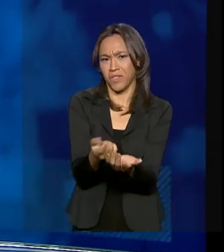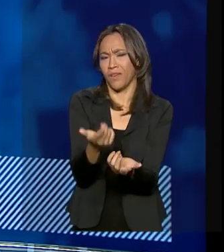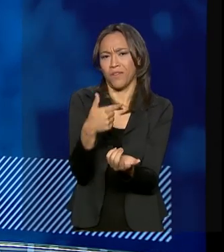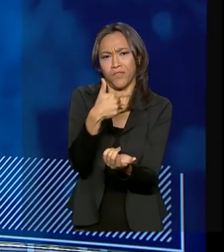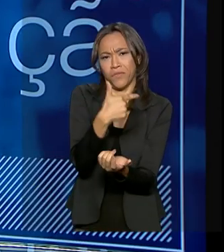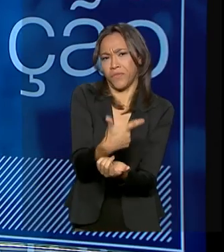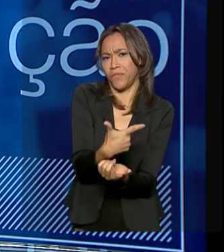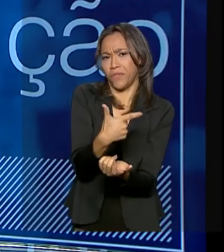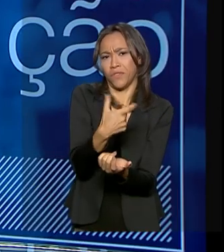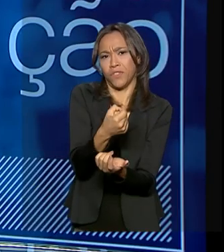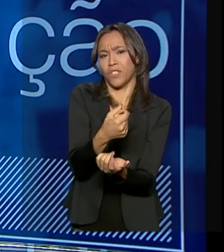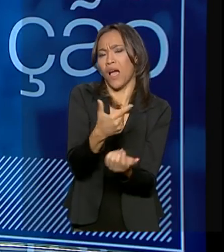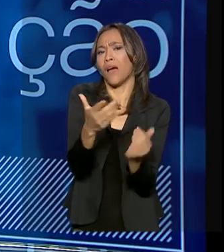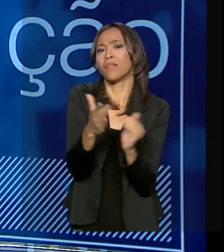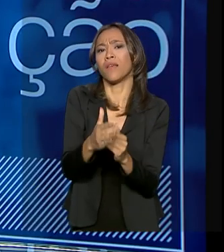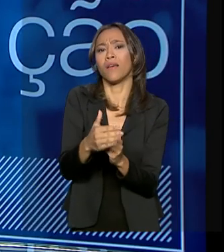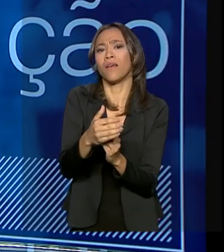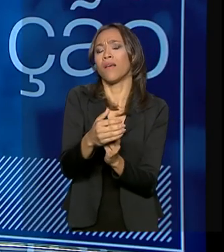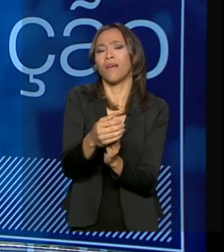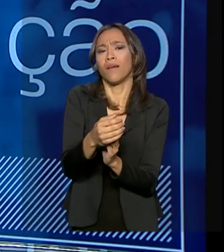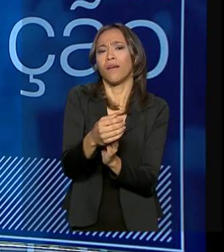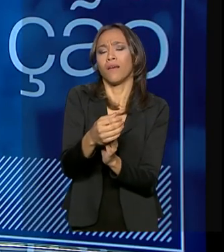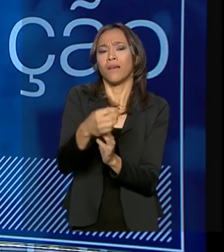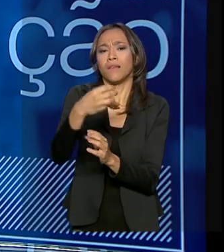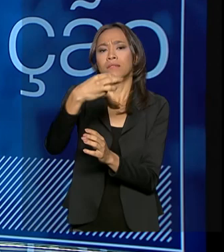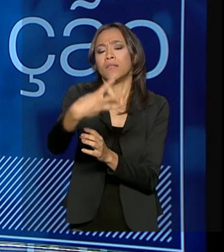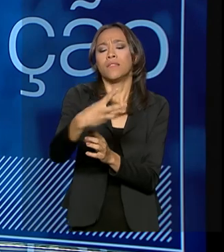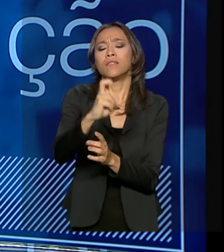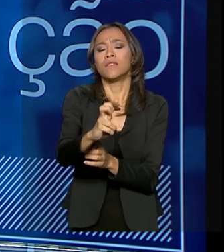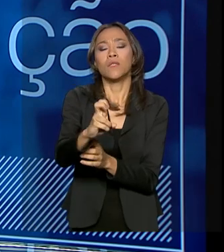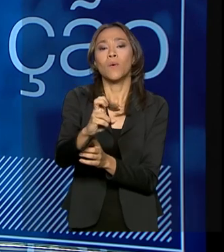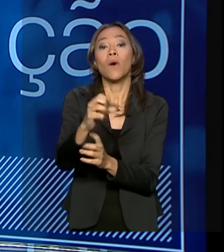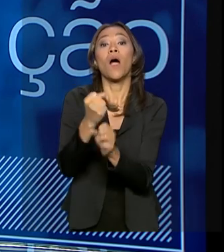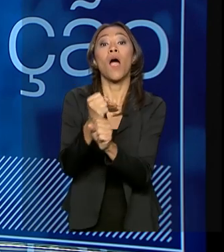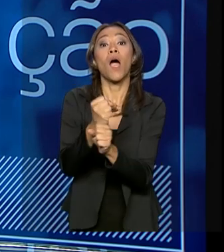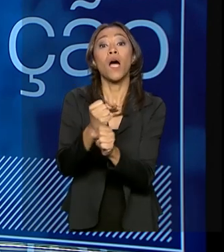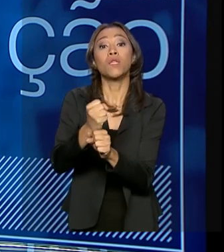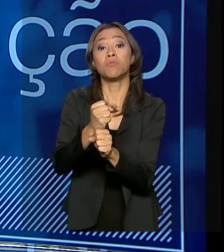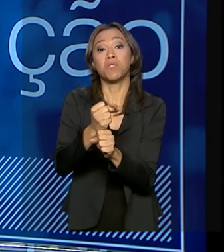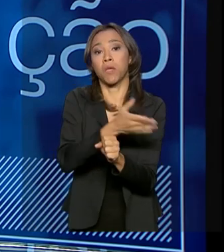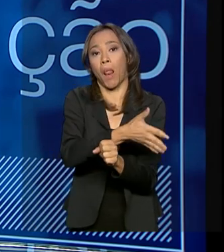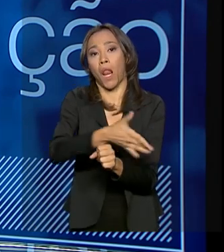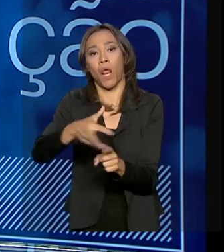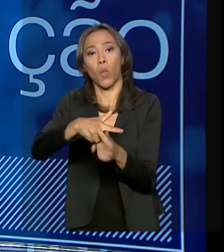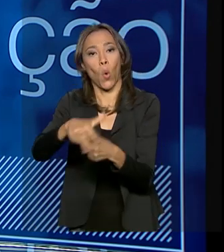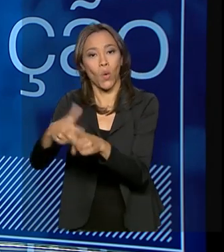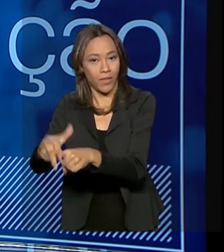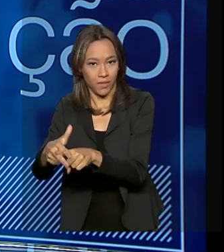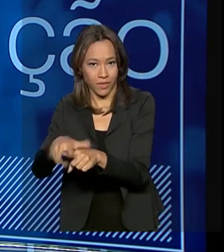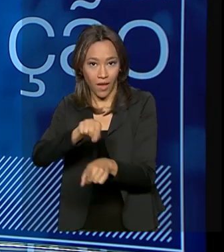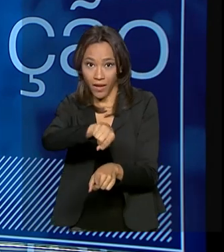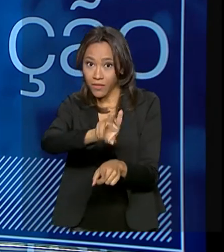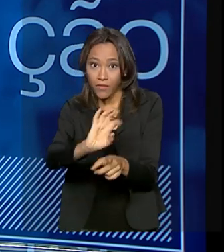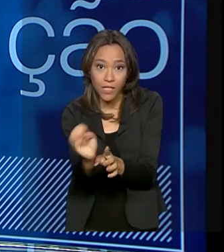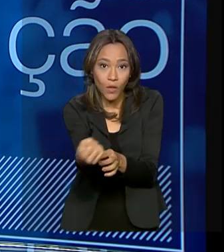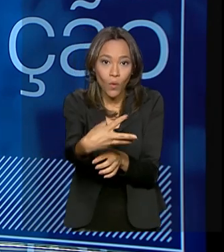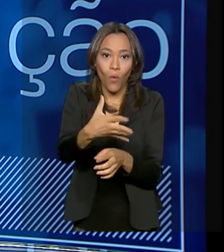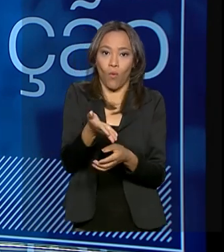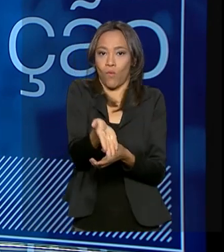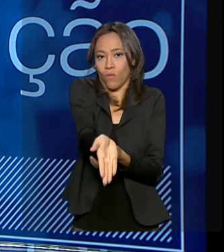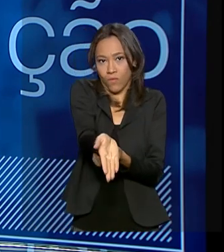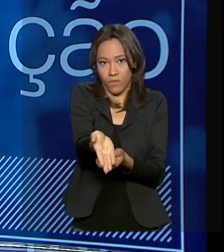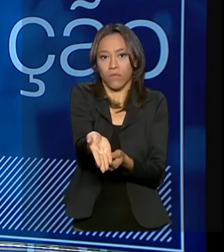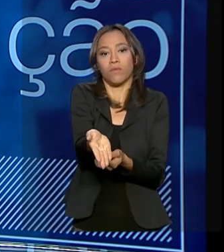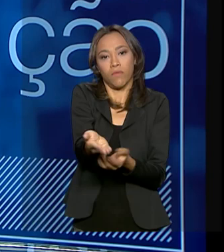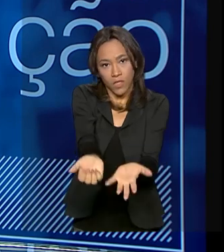25, 30, 35 anos sem nenhum tipo de correção. Essa, na nossa opinião, é uma revolução e